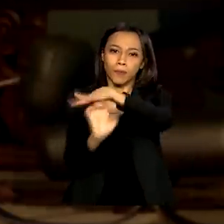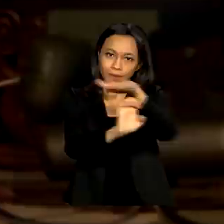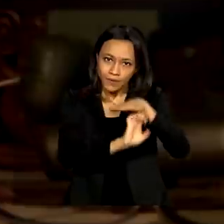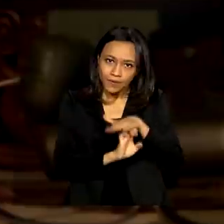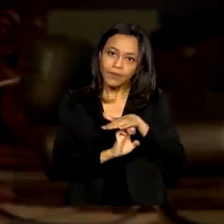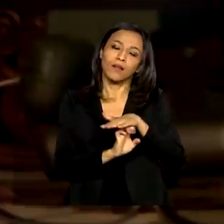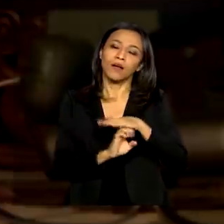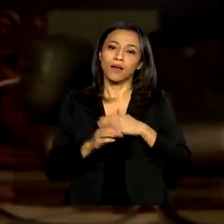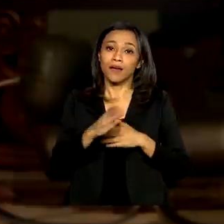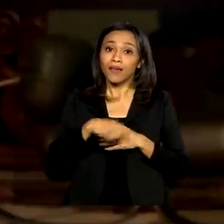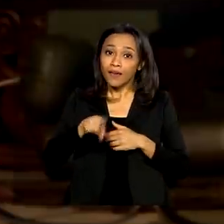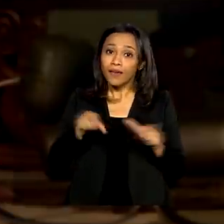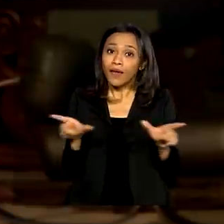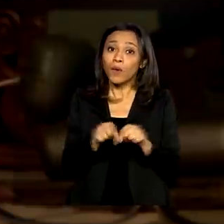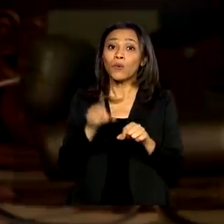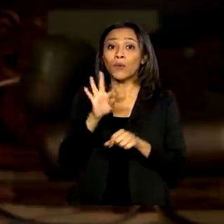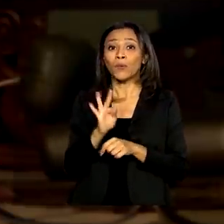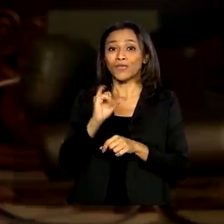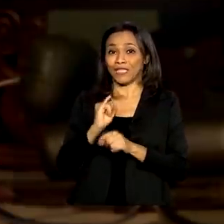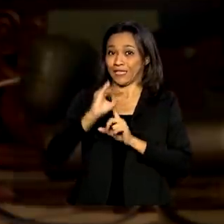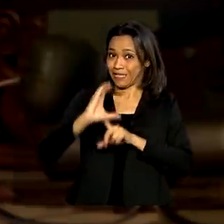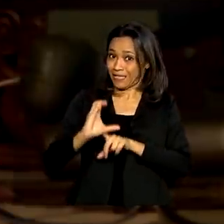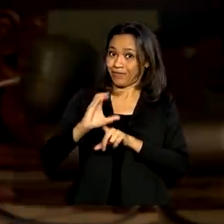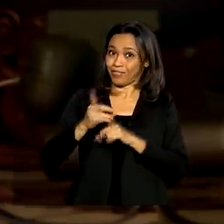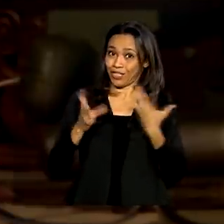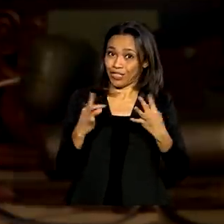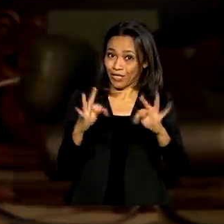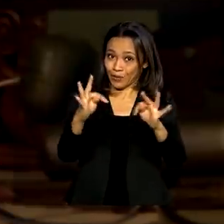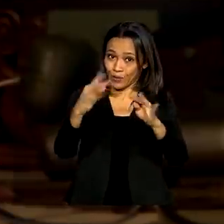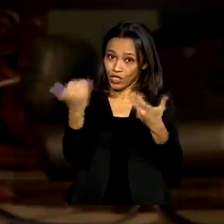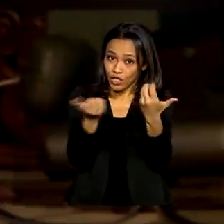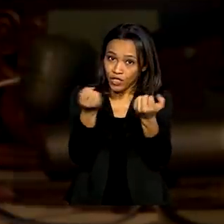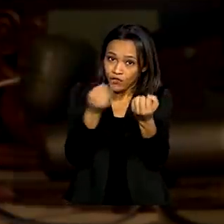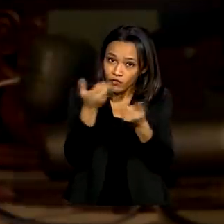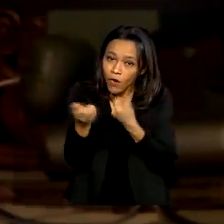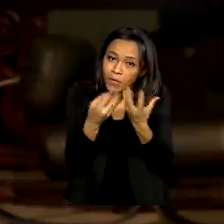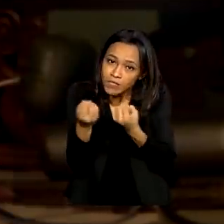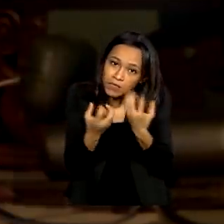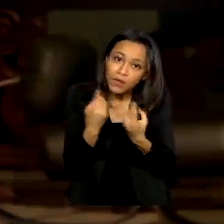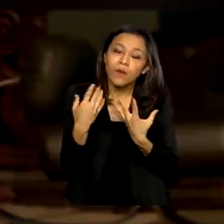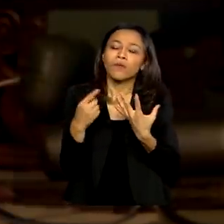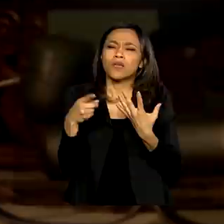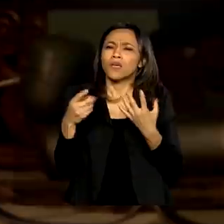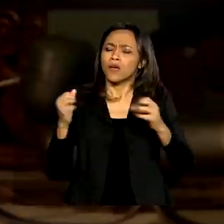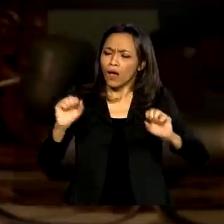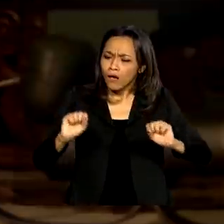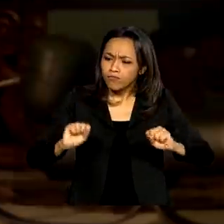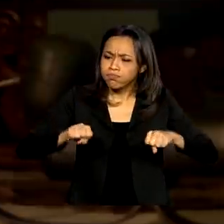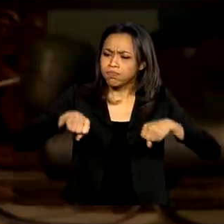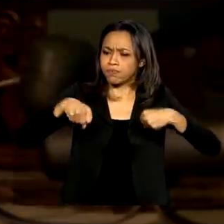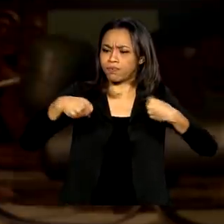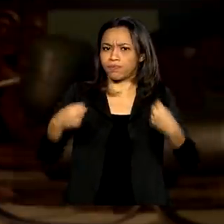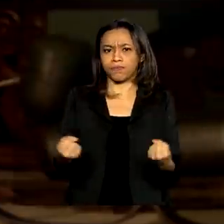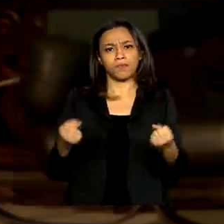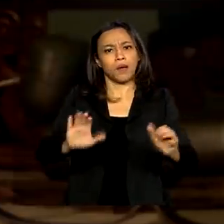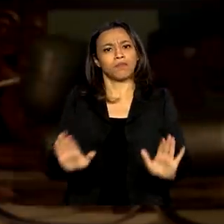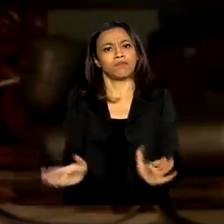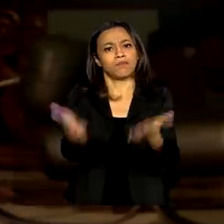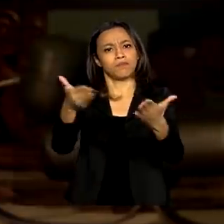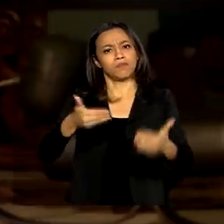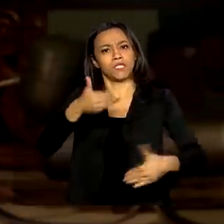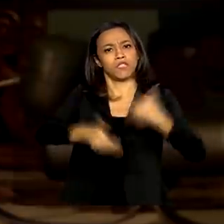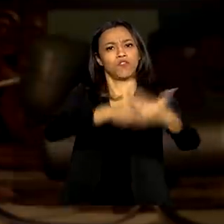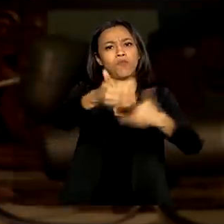TICs, tecnologia de informação e comunicação, que alavancam outros investimentos e alavancam, de novo, desenvolvimento econômico,